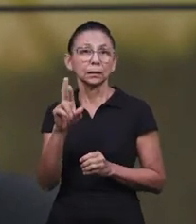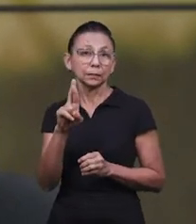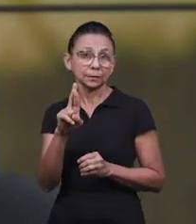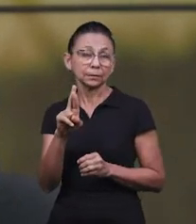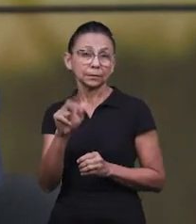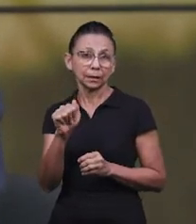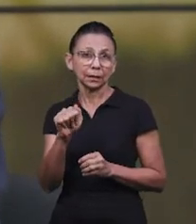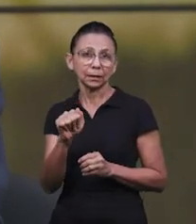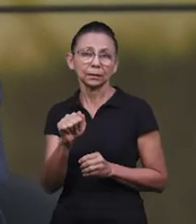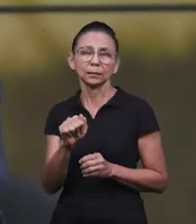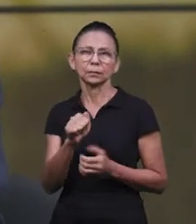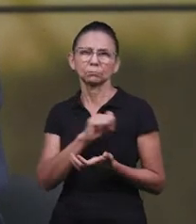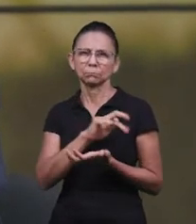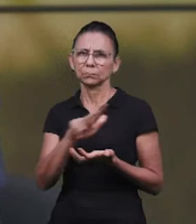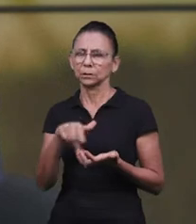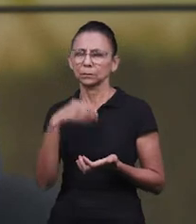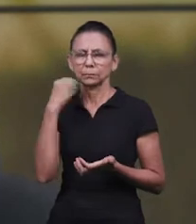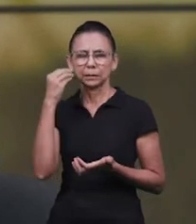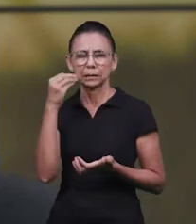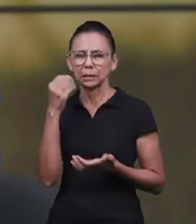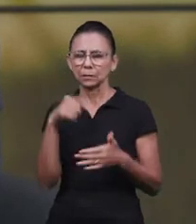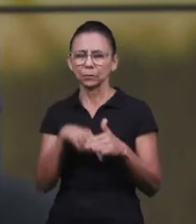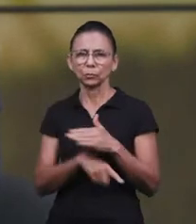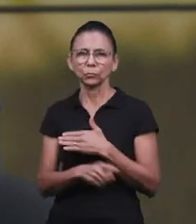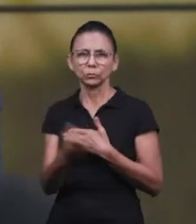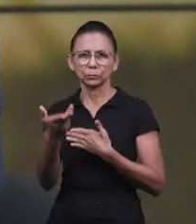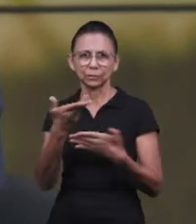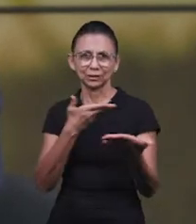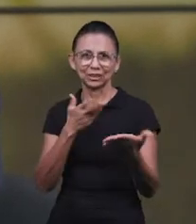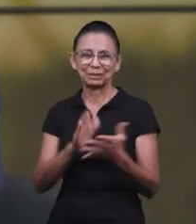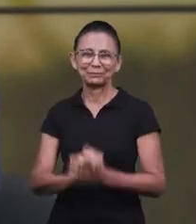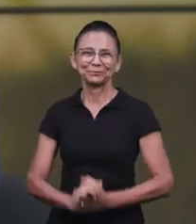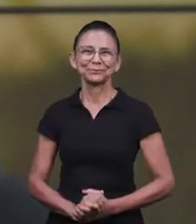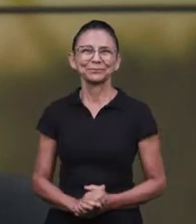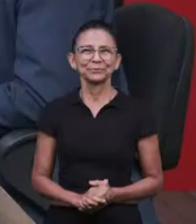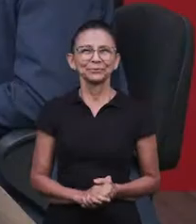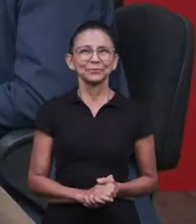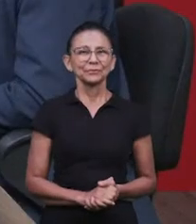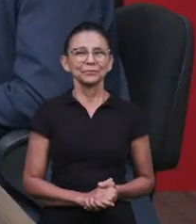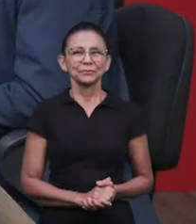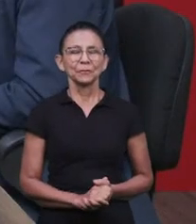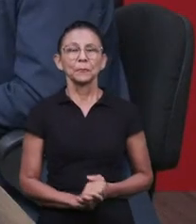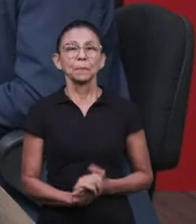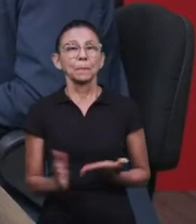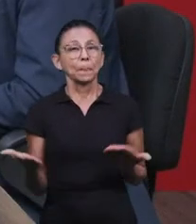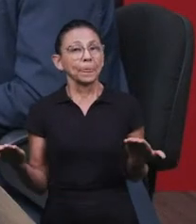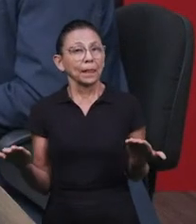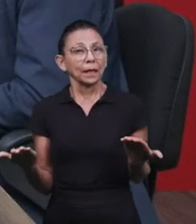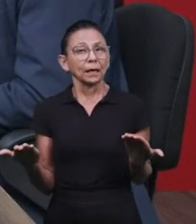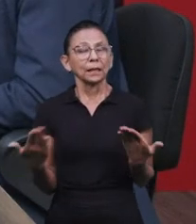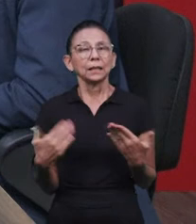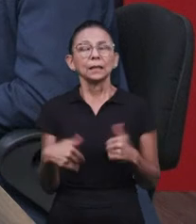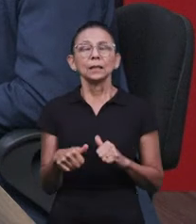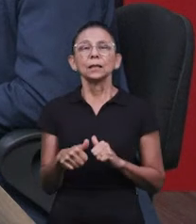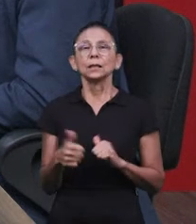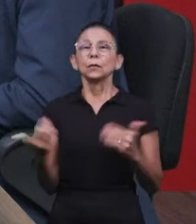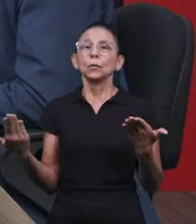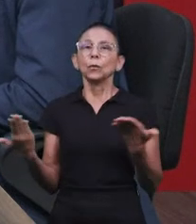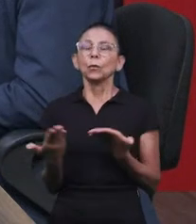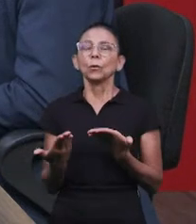família, a irmã Sara traz consigo uma experiência muito grande para compartilhar conosco. E nós estamos aqui nessa